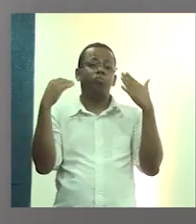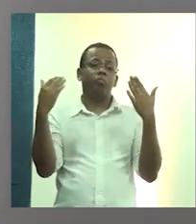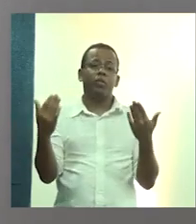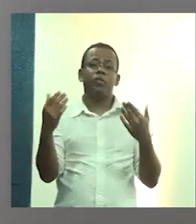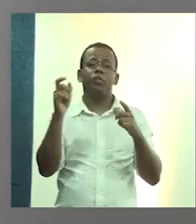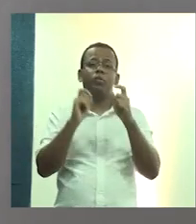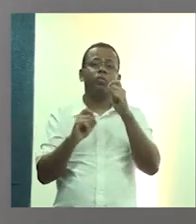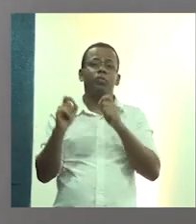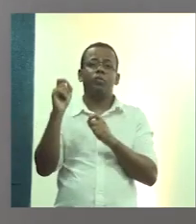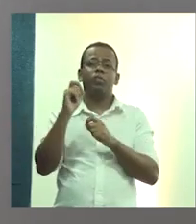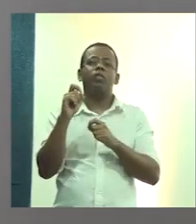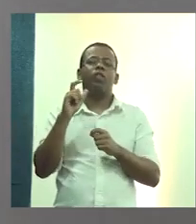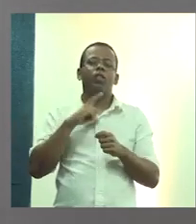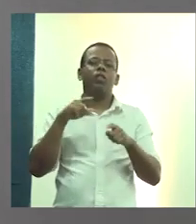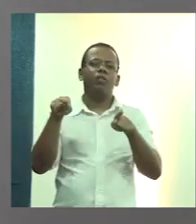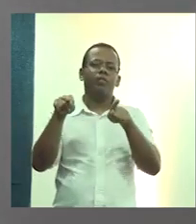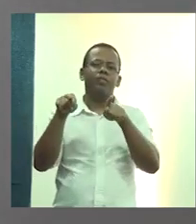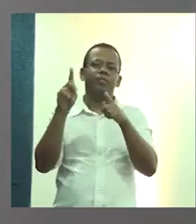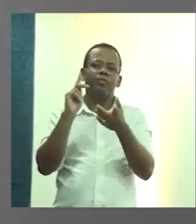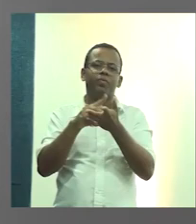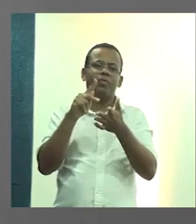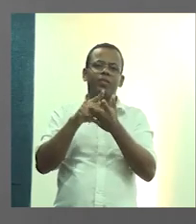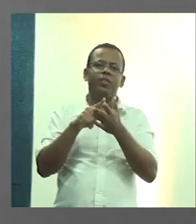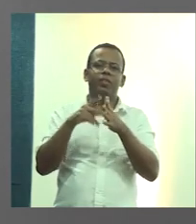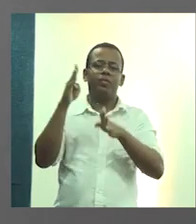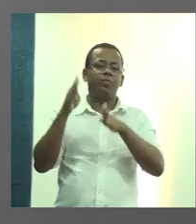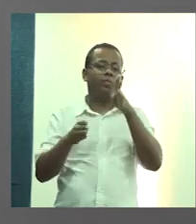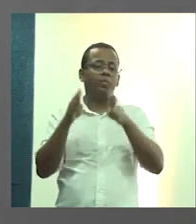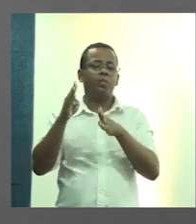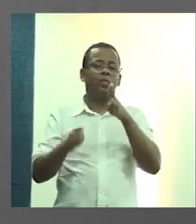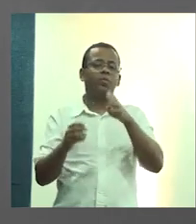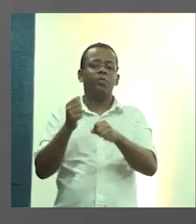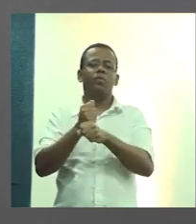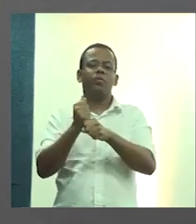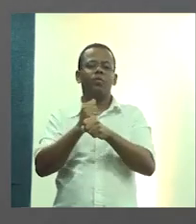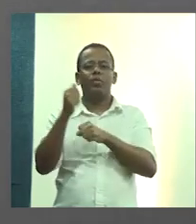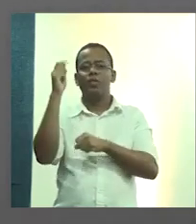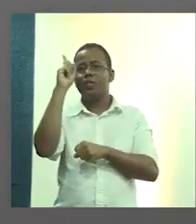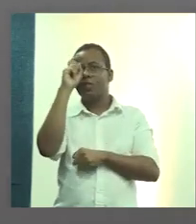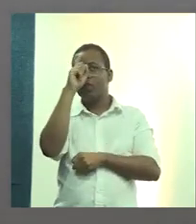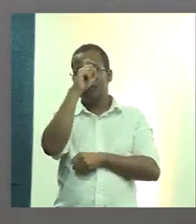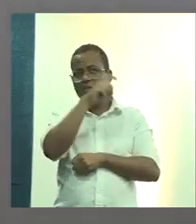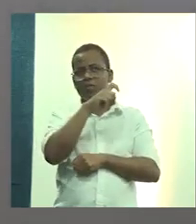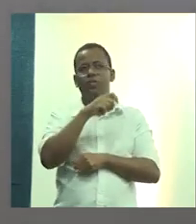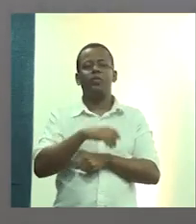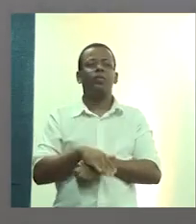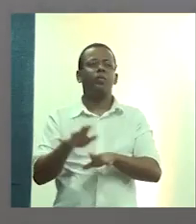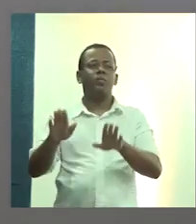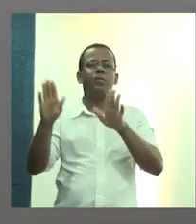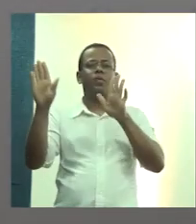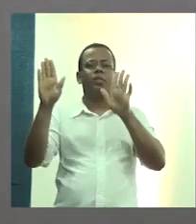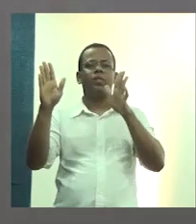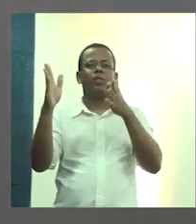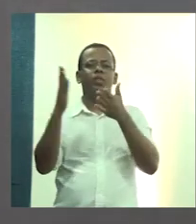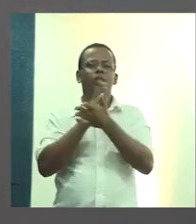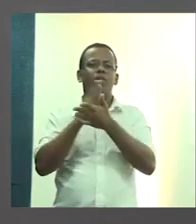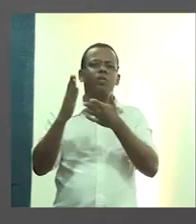realmente, nesse período do ano, é complicado as coisas por lá. Aqui mais algumas